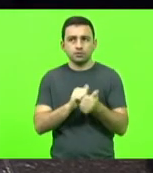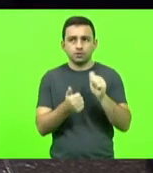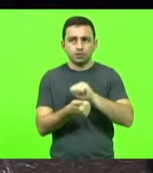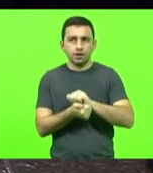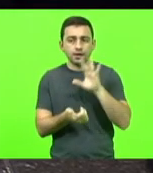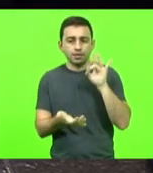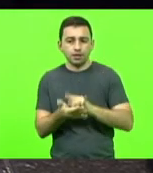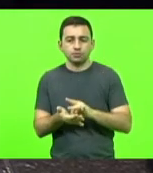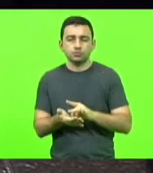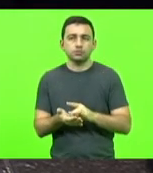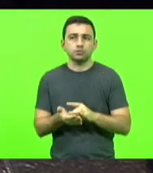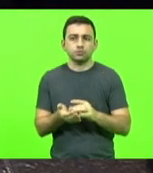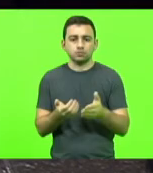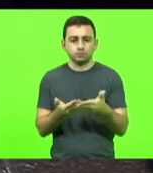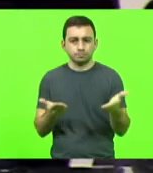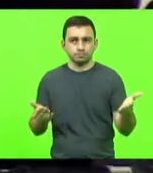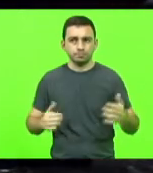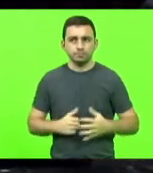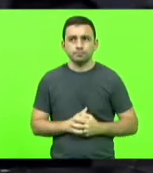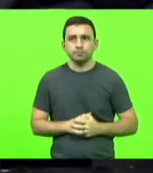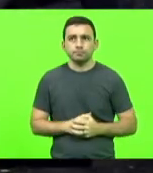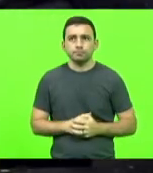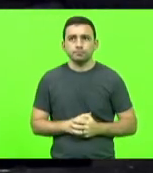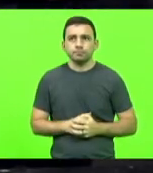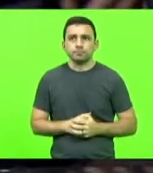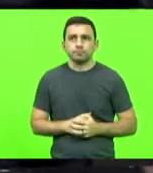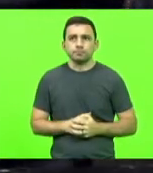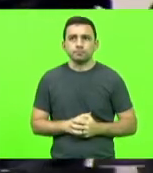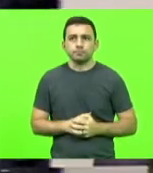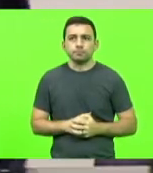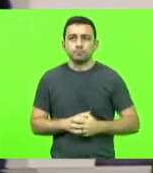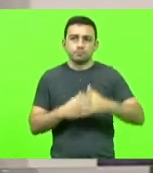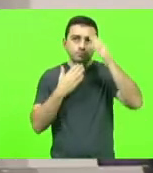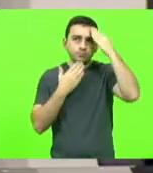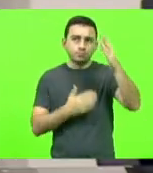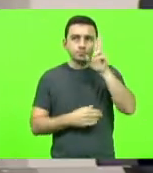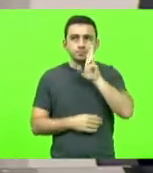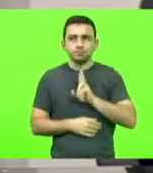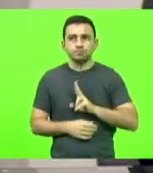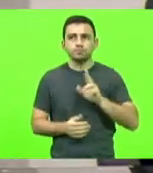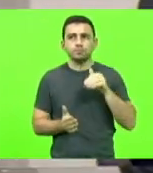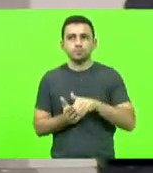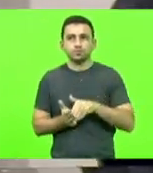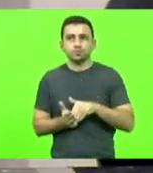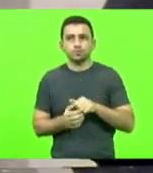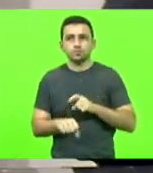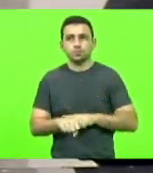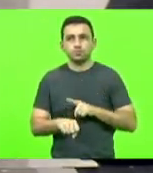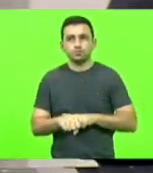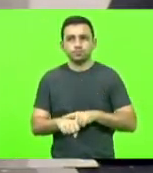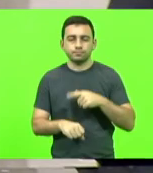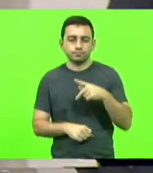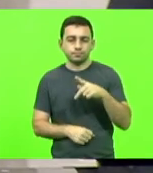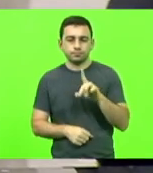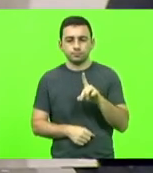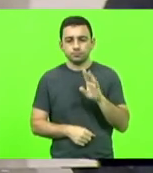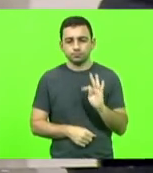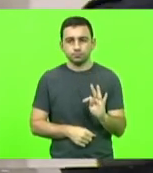muito obrigado senhores deputados obrigado deputado Ivan agora o último horário é do bloco PDT